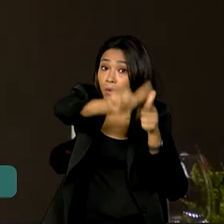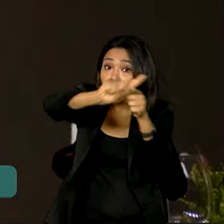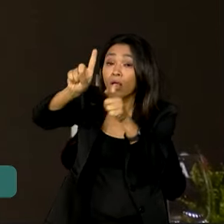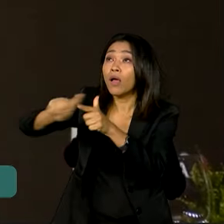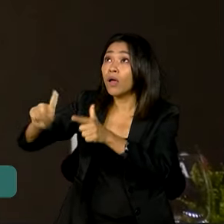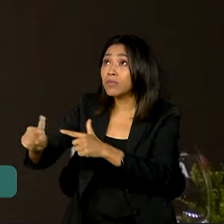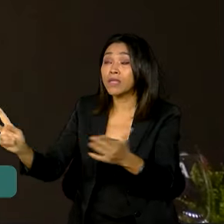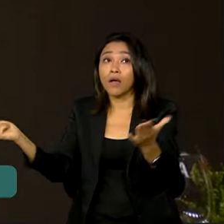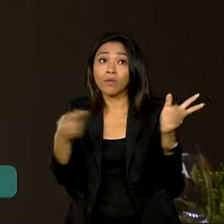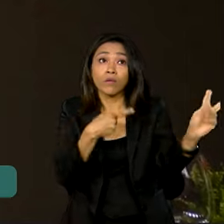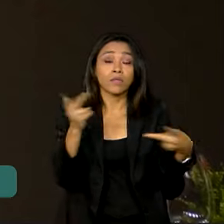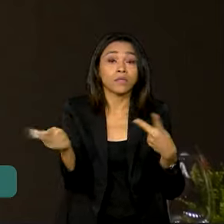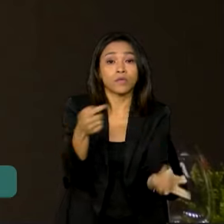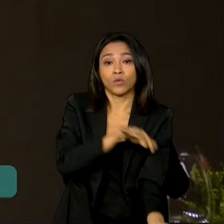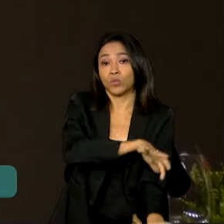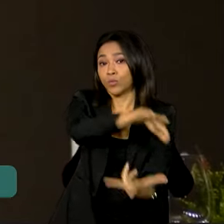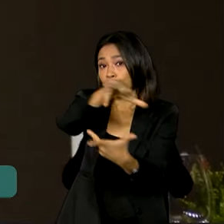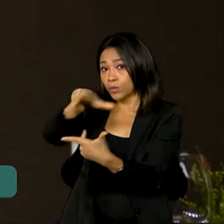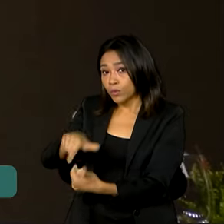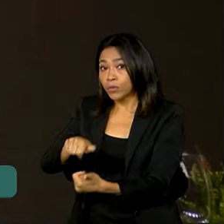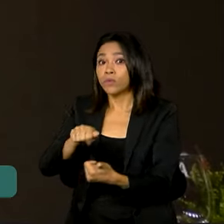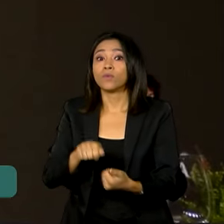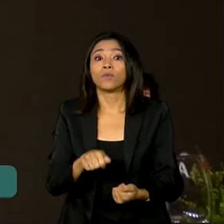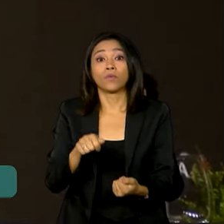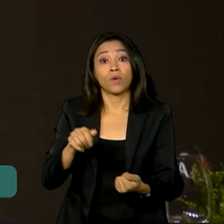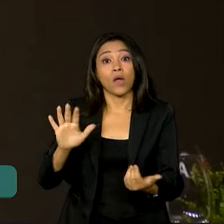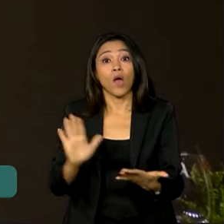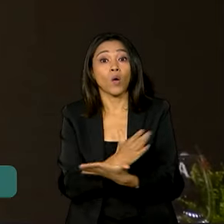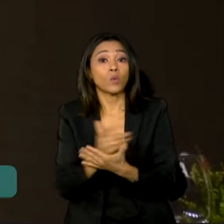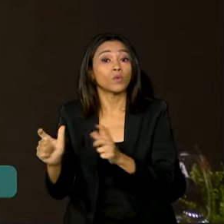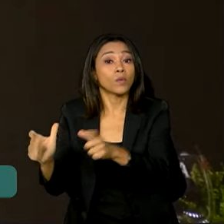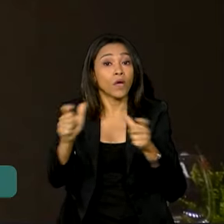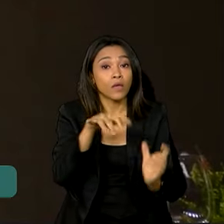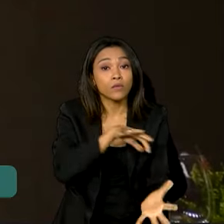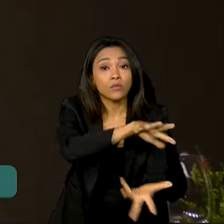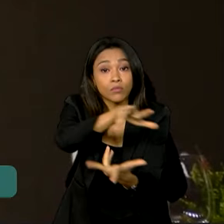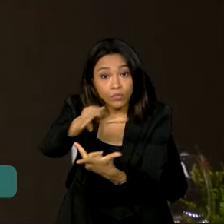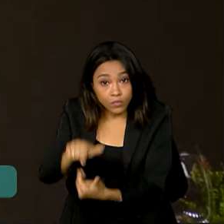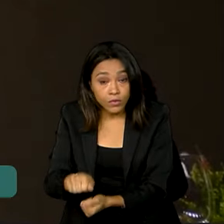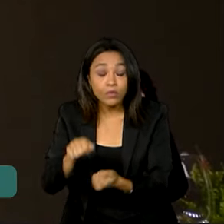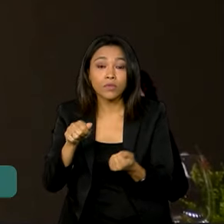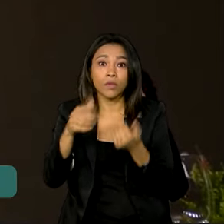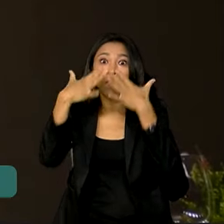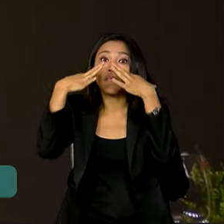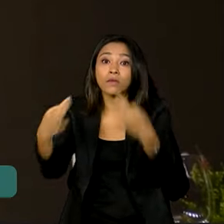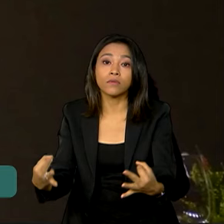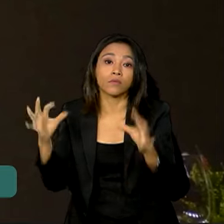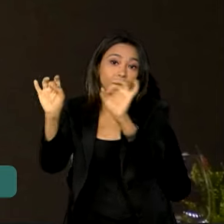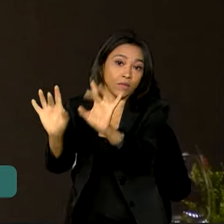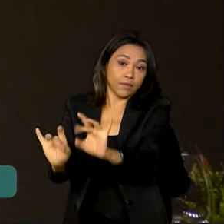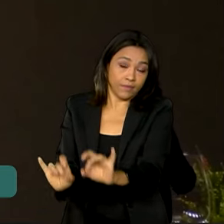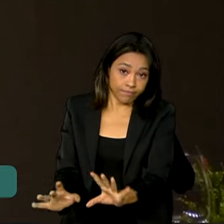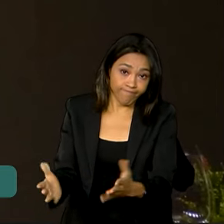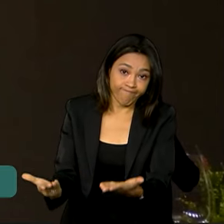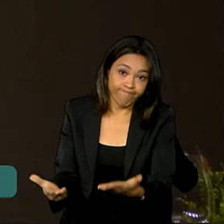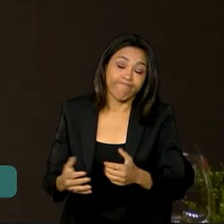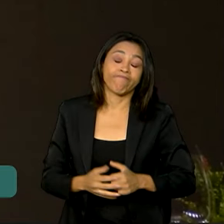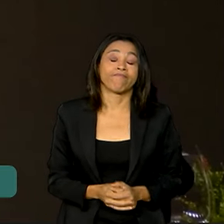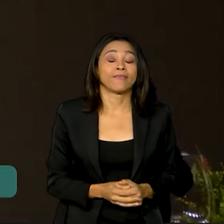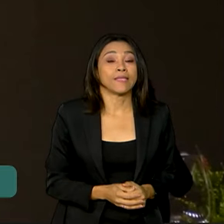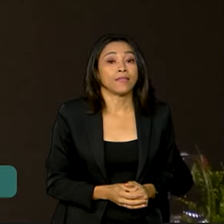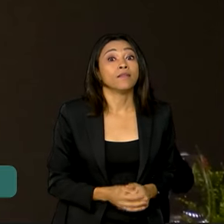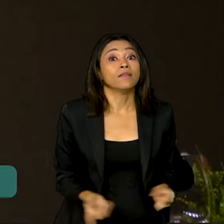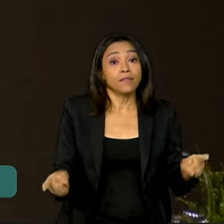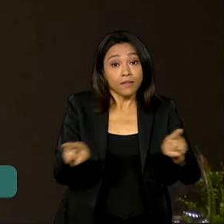enfrentando. Certas regiões do globo passam a receber uma atenção especial e também